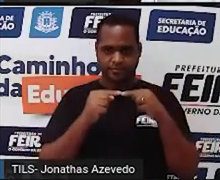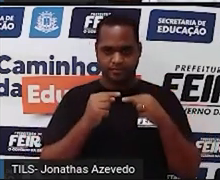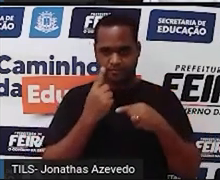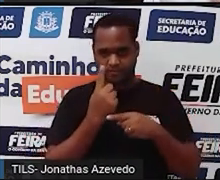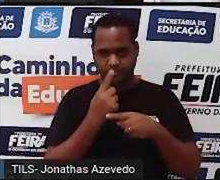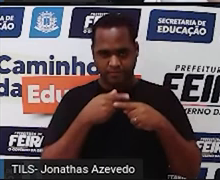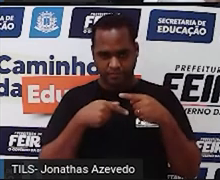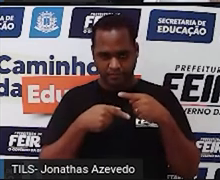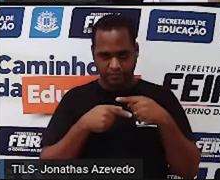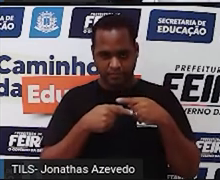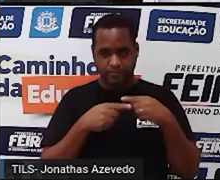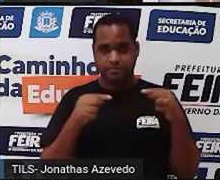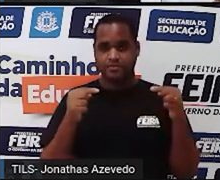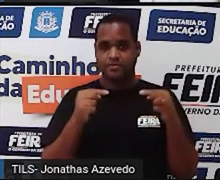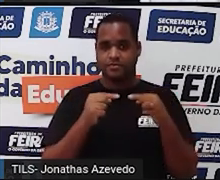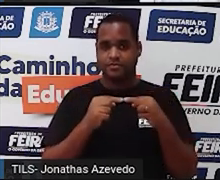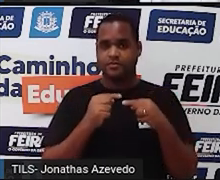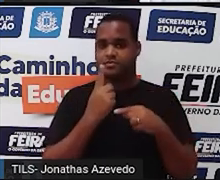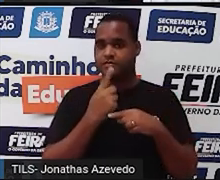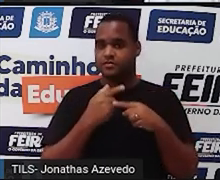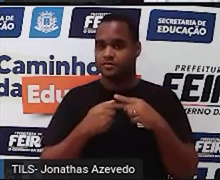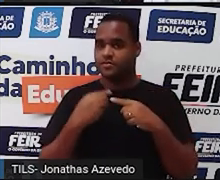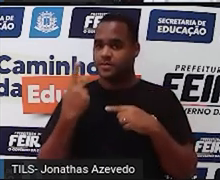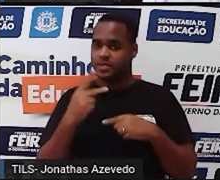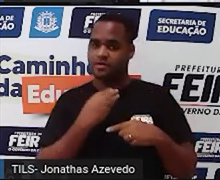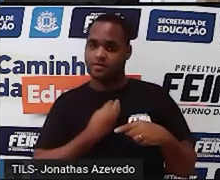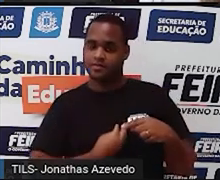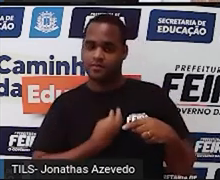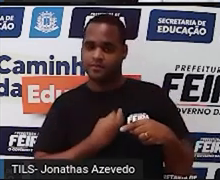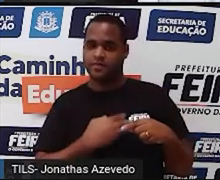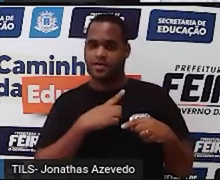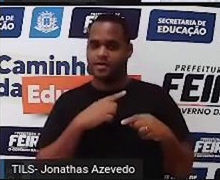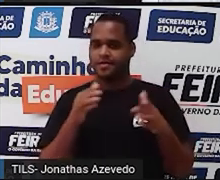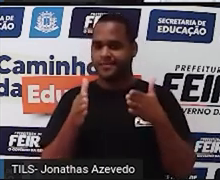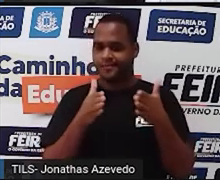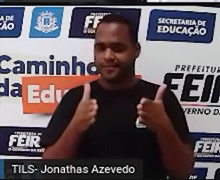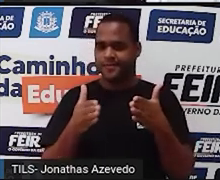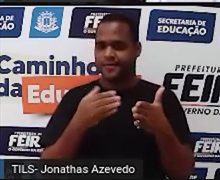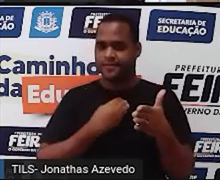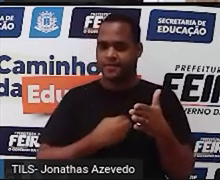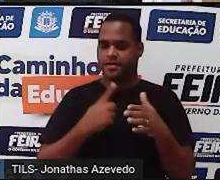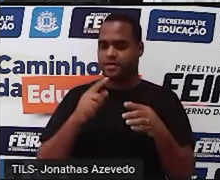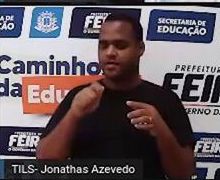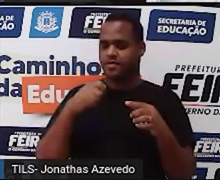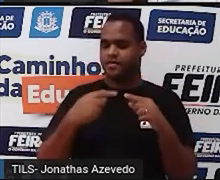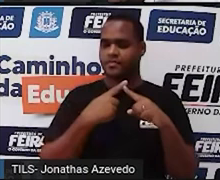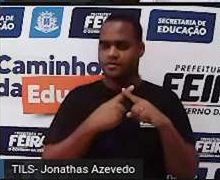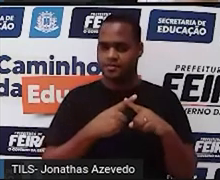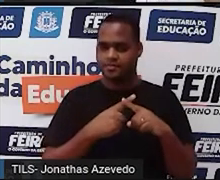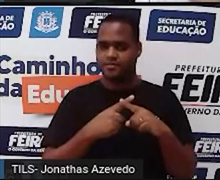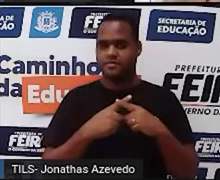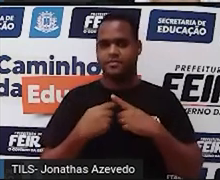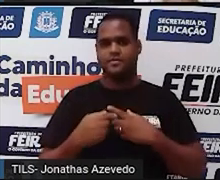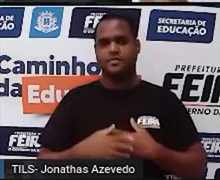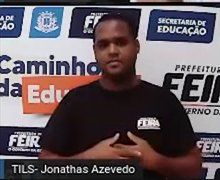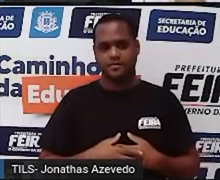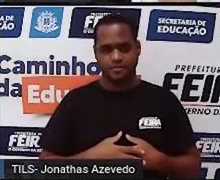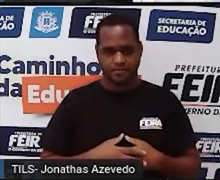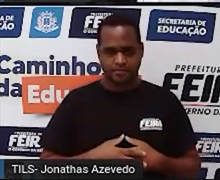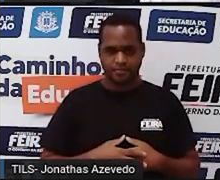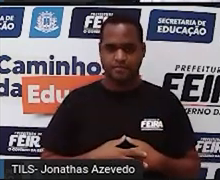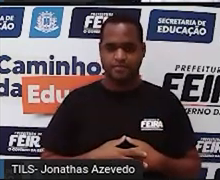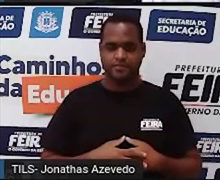sétimo, só que é um sétimo do tempo de vida dele, que a gente está chamando de X. Então, um sétimo de